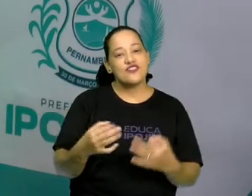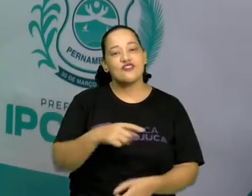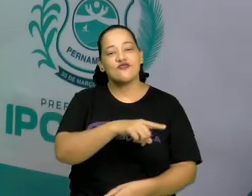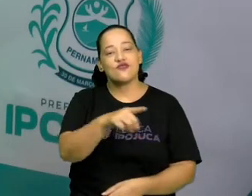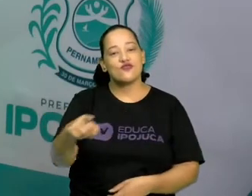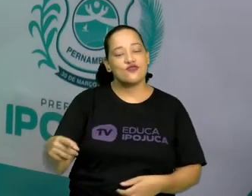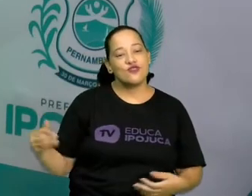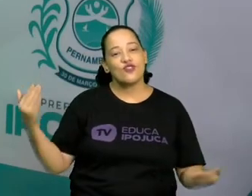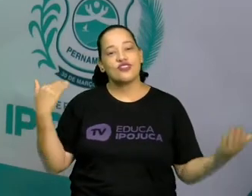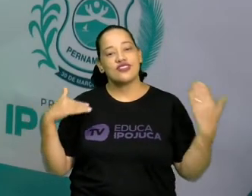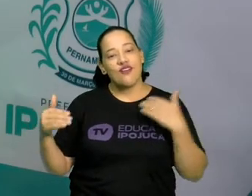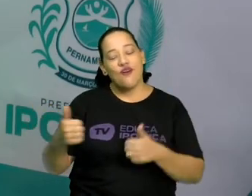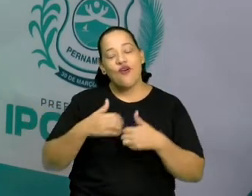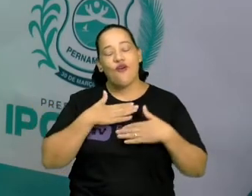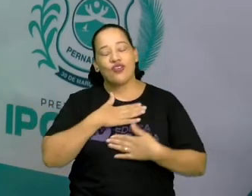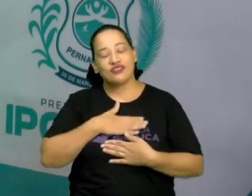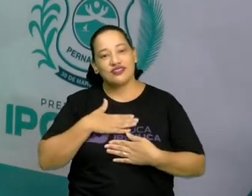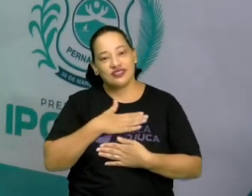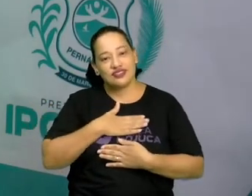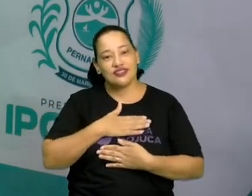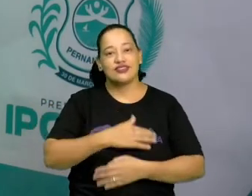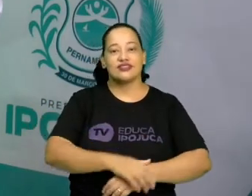você vai se divertir e se encantar.